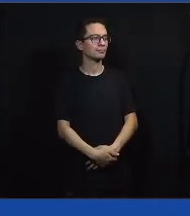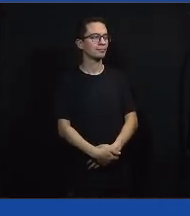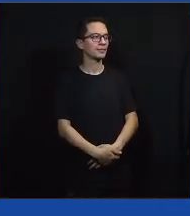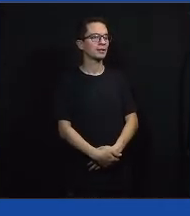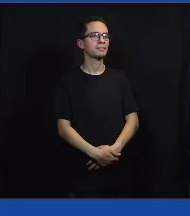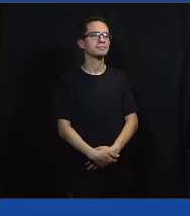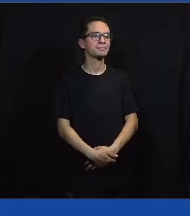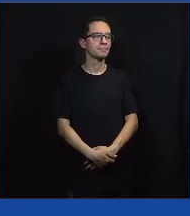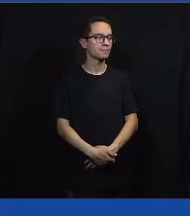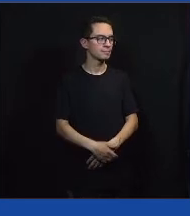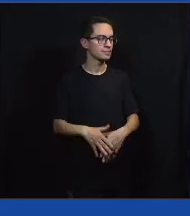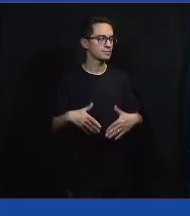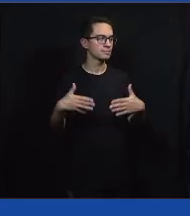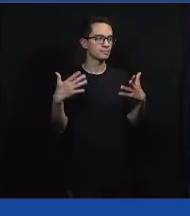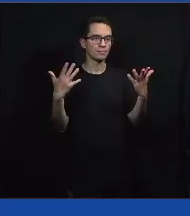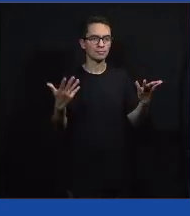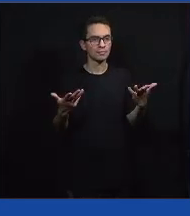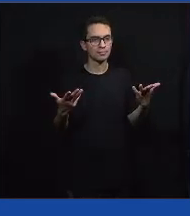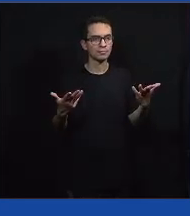Eu acho que tá pifado.